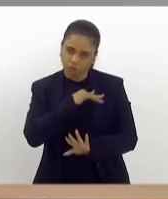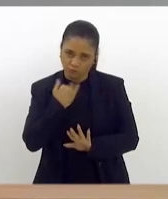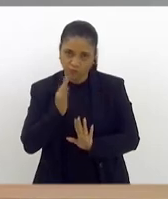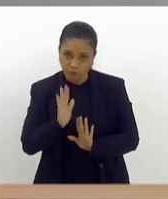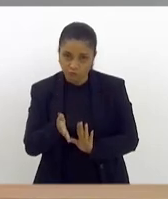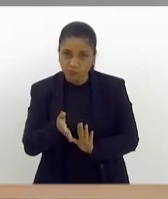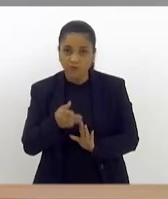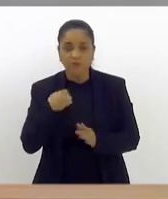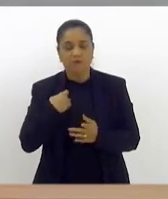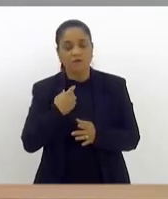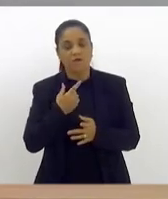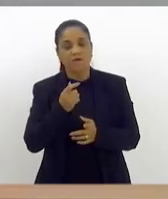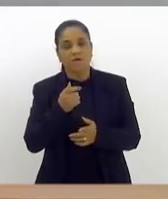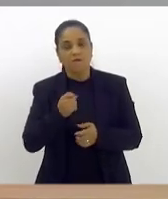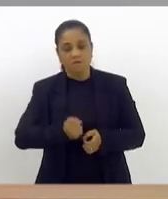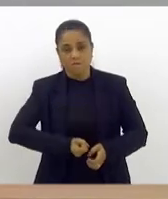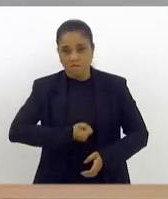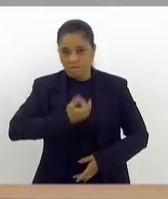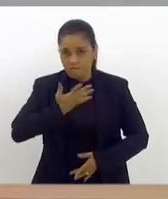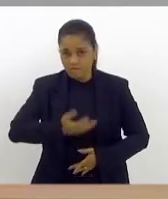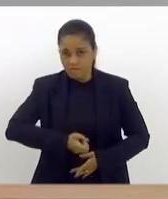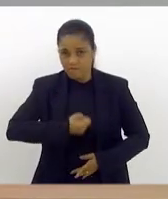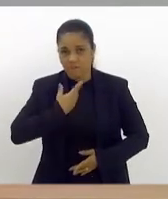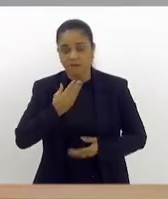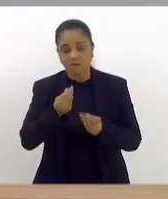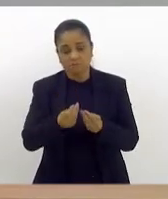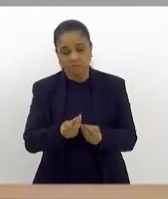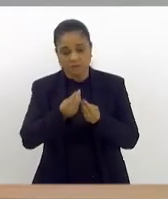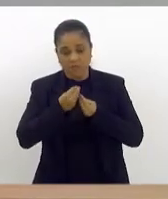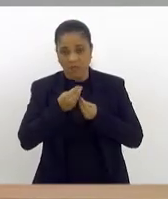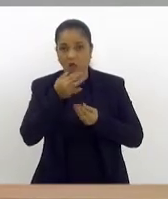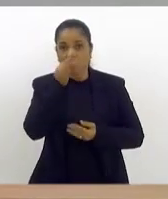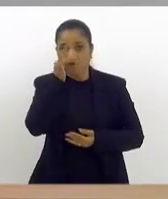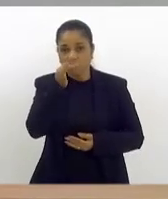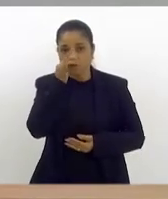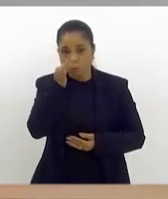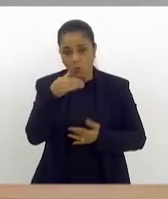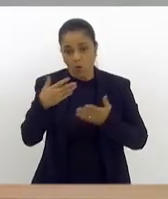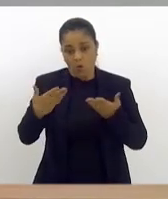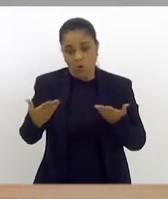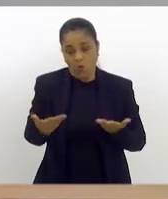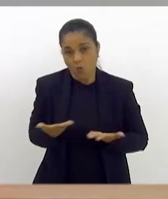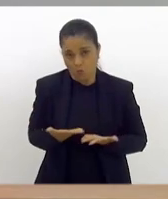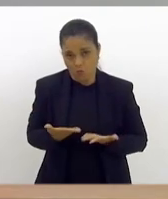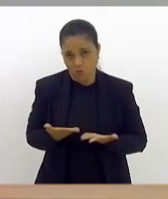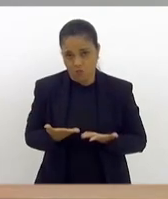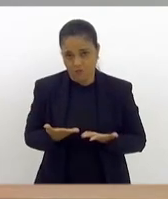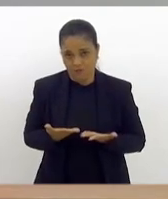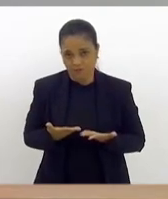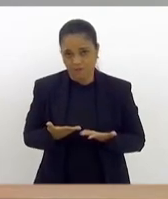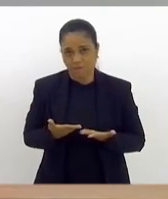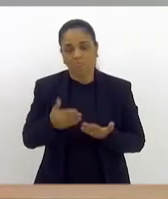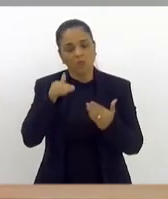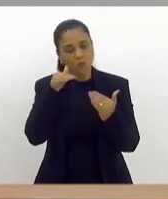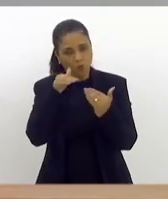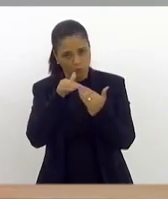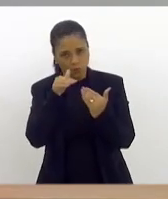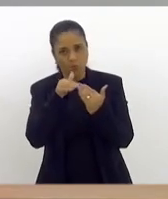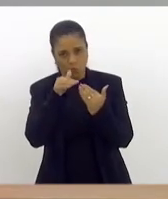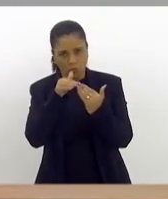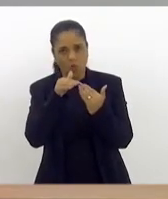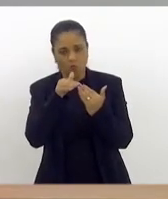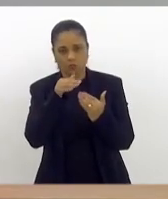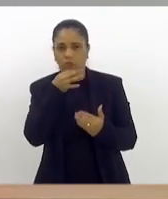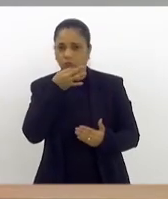versos que começam dizendo, se queres dar-me uma flor, faz-o agora. Também concordo com a sugestão